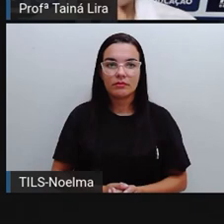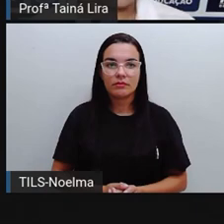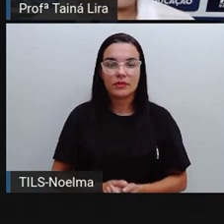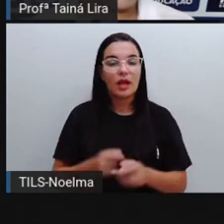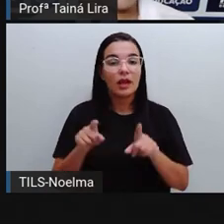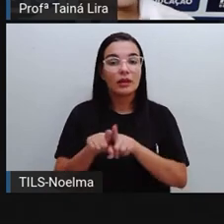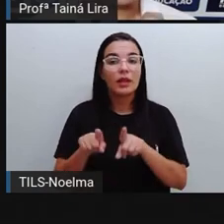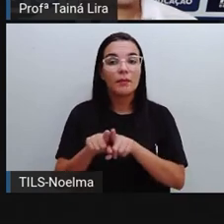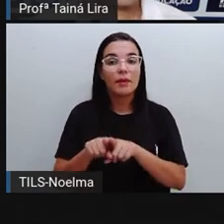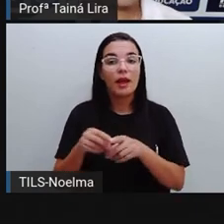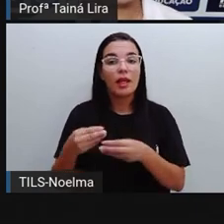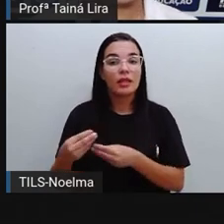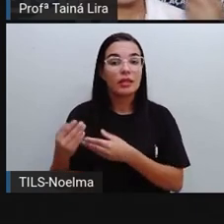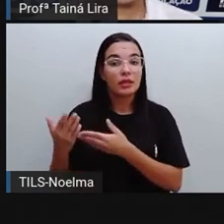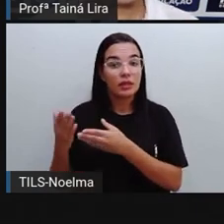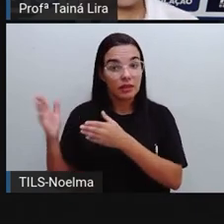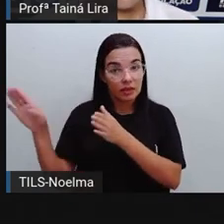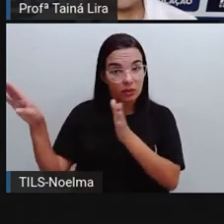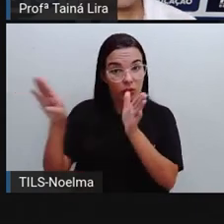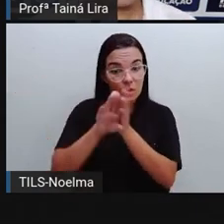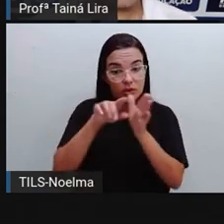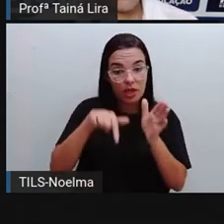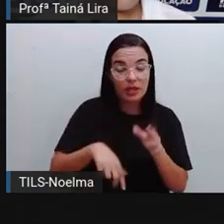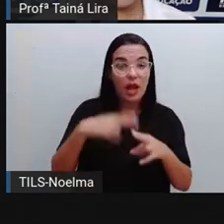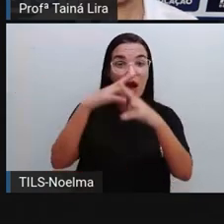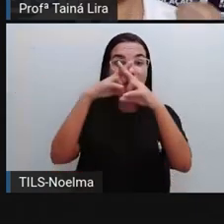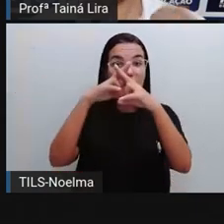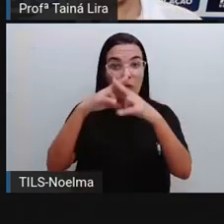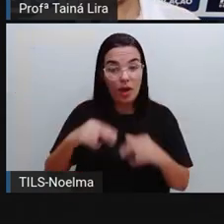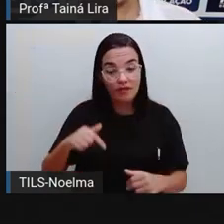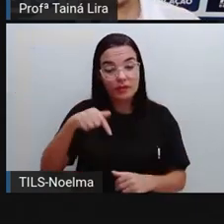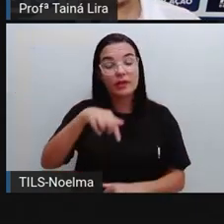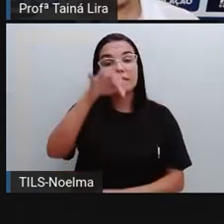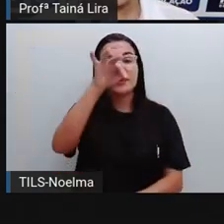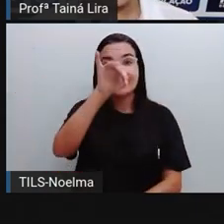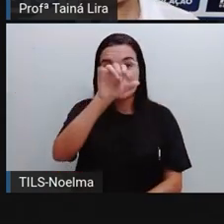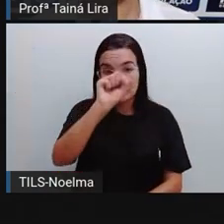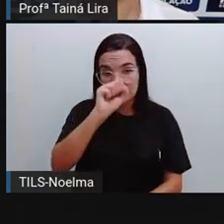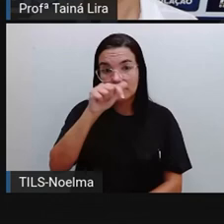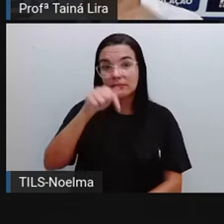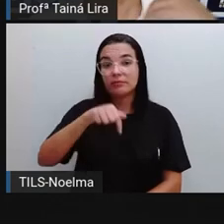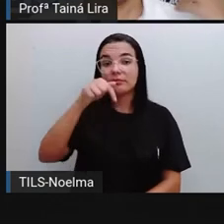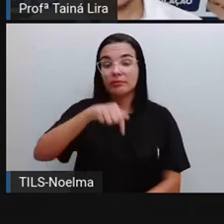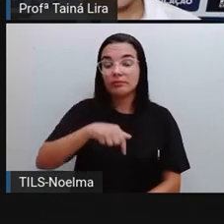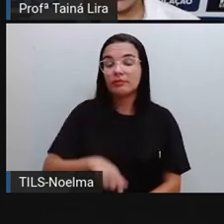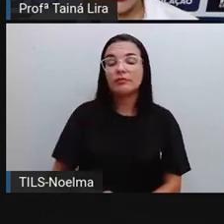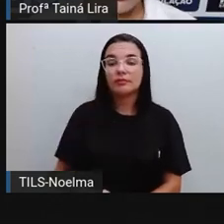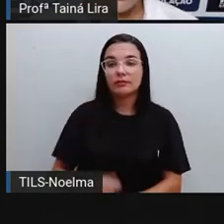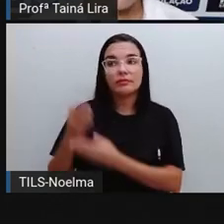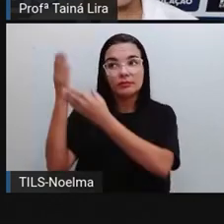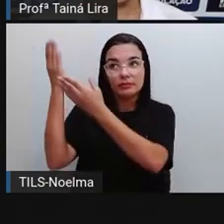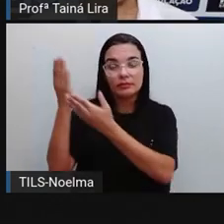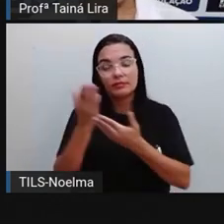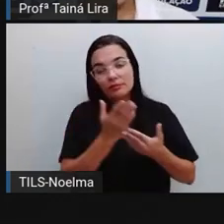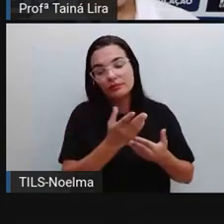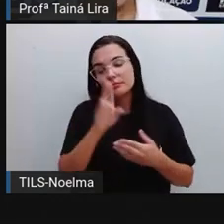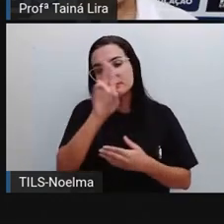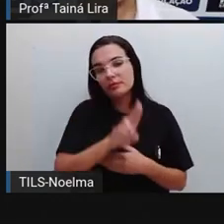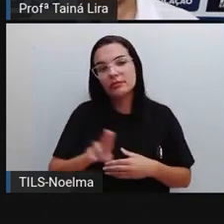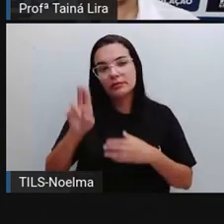também, ó, trouxe a Universidade Estadual de Feira de Santana, Uefes, né? Para aqui. Então, ele trouxe aí uma